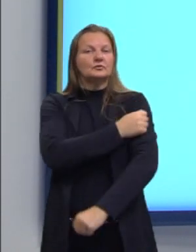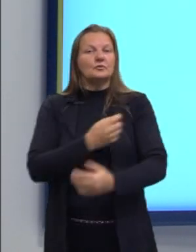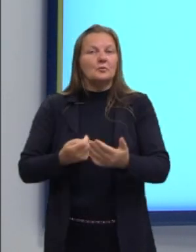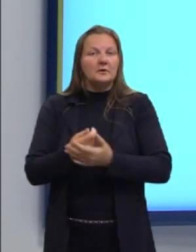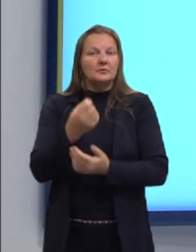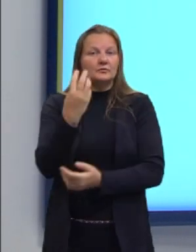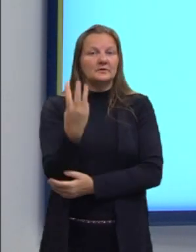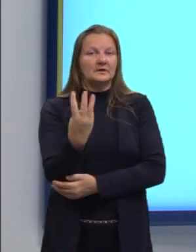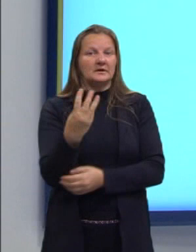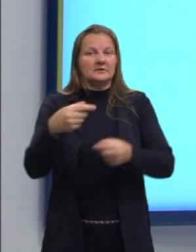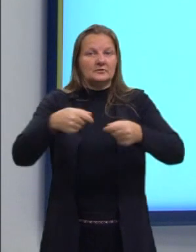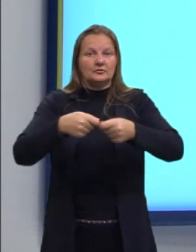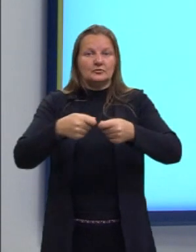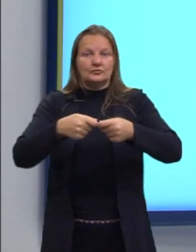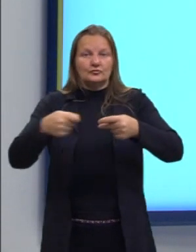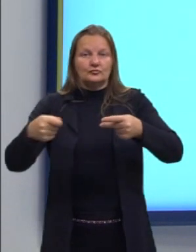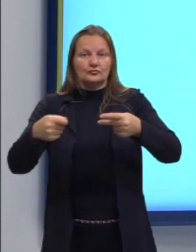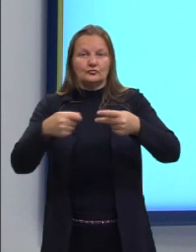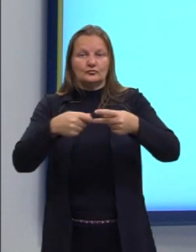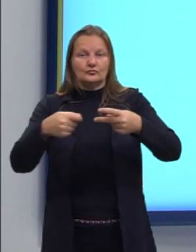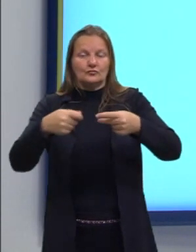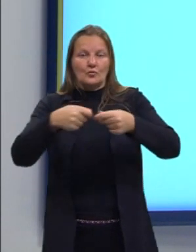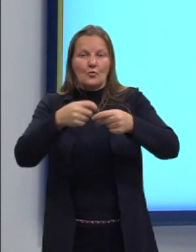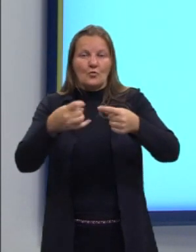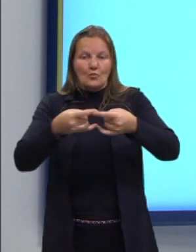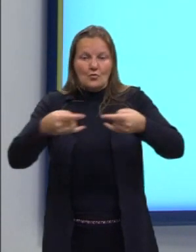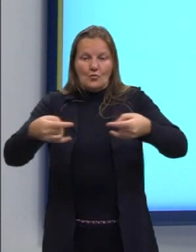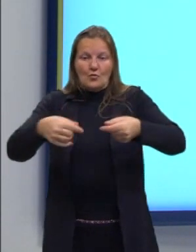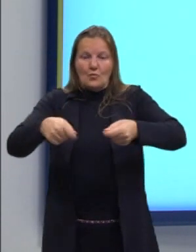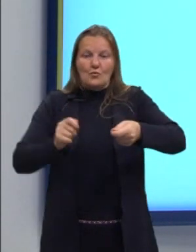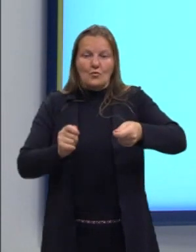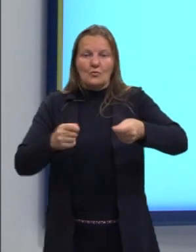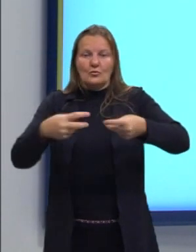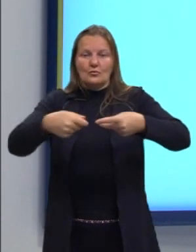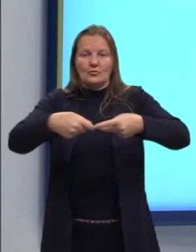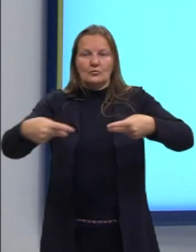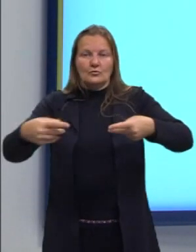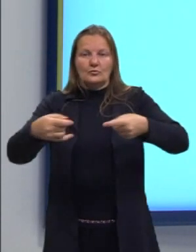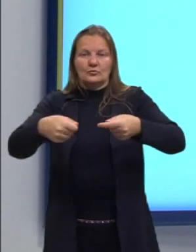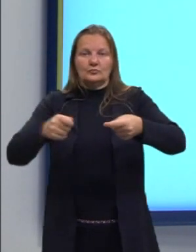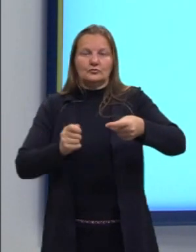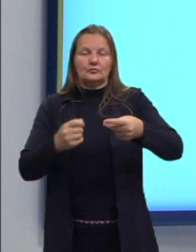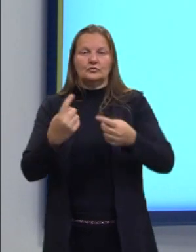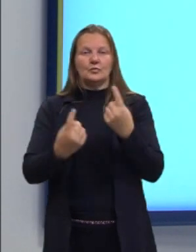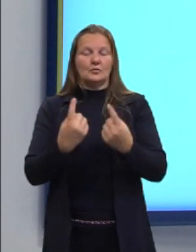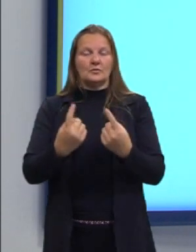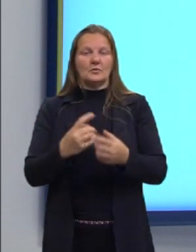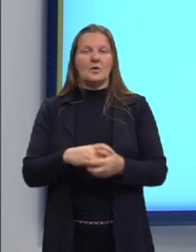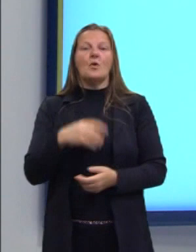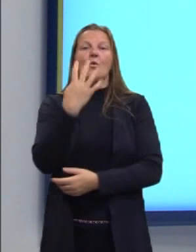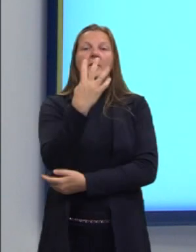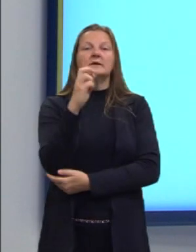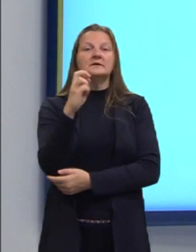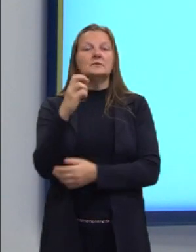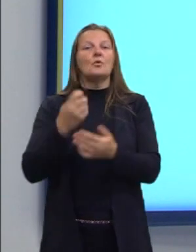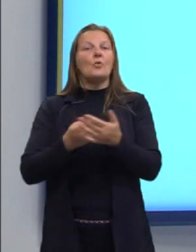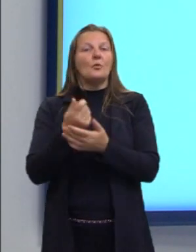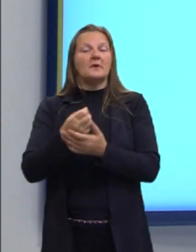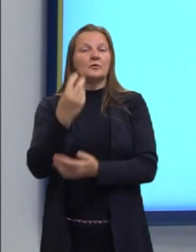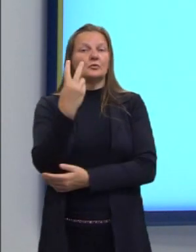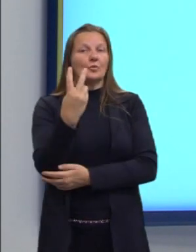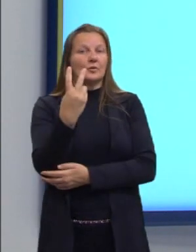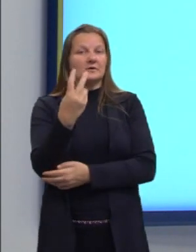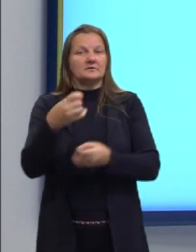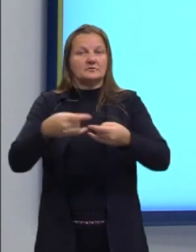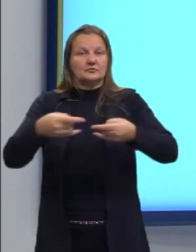bilhetes, não sabemos quantos, né? Ali diz alguns. 45 alunos compraram dois